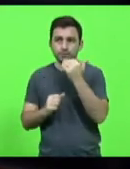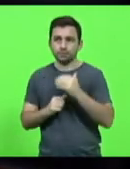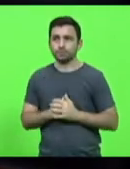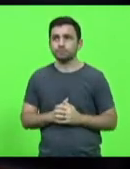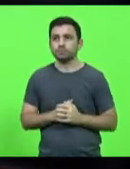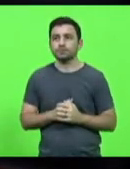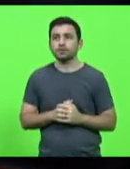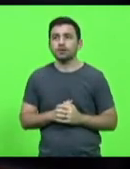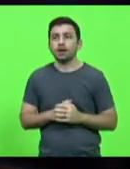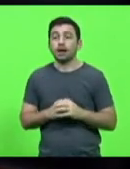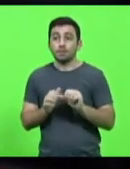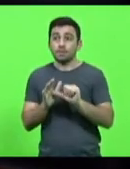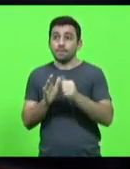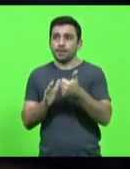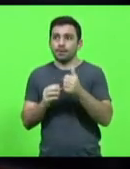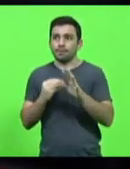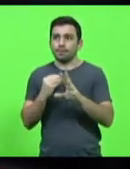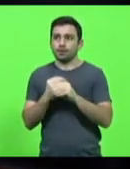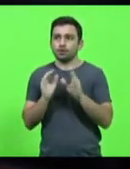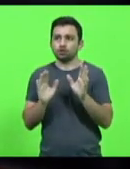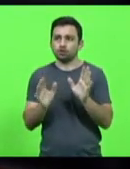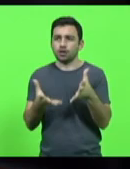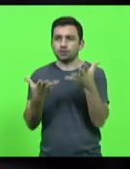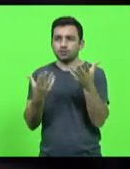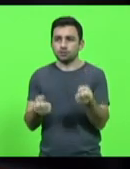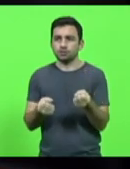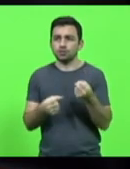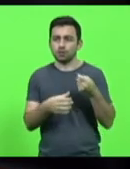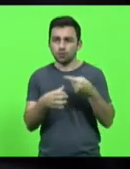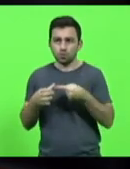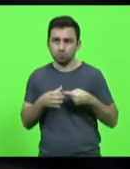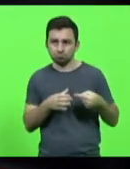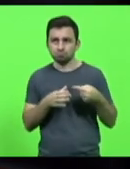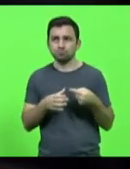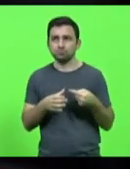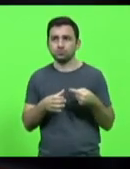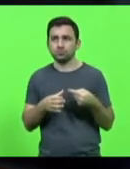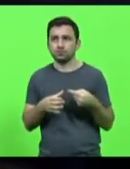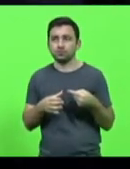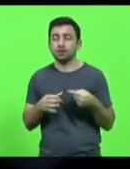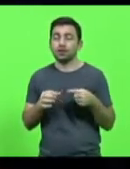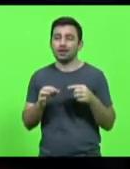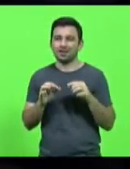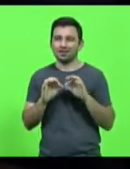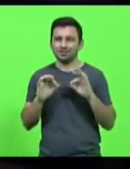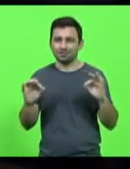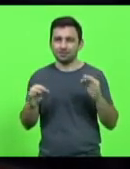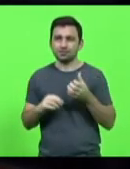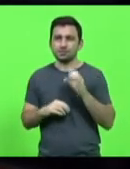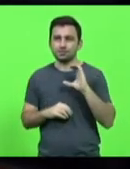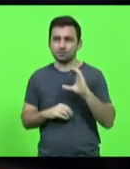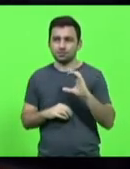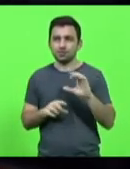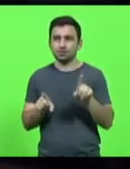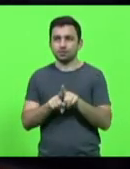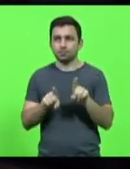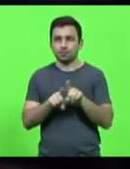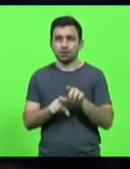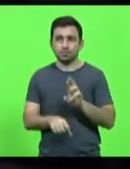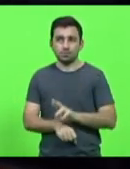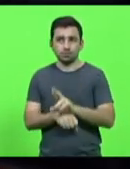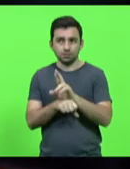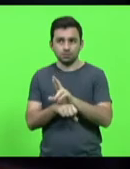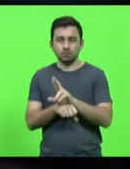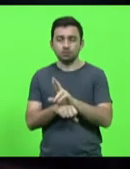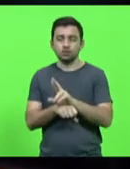A primeira emenda, já acatada nas comissões, insere aí a linha C, um representante da Coordenadoria de Segurança